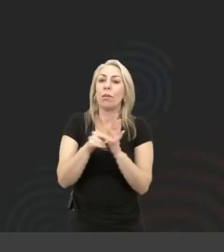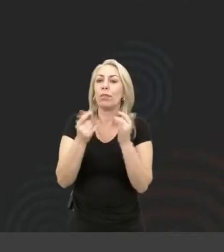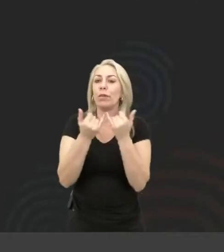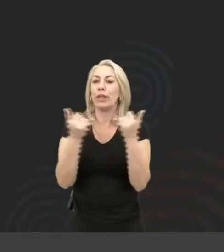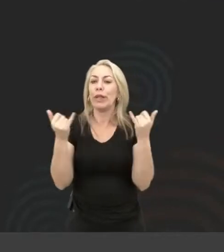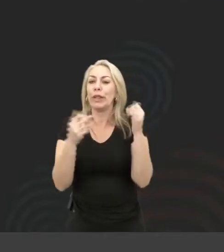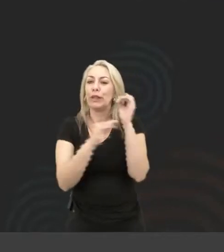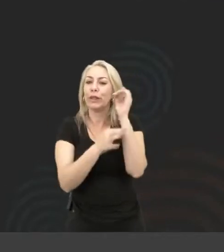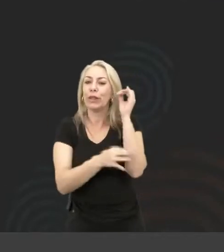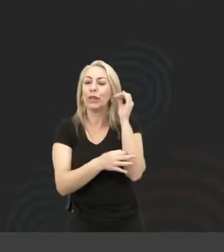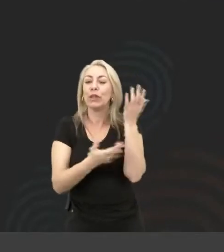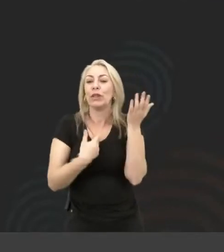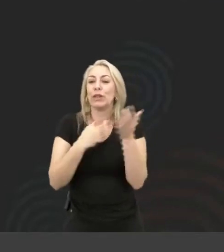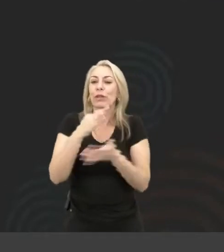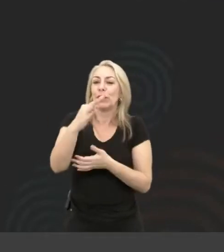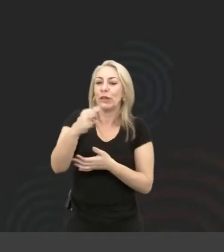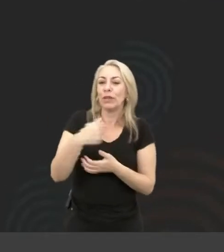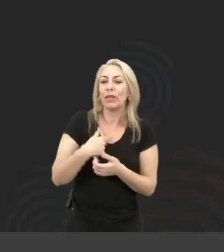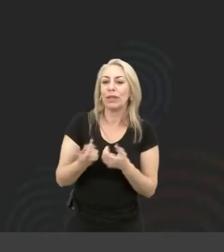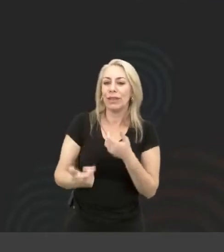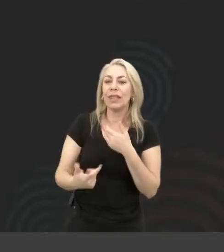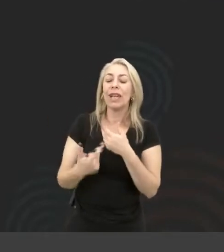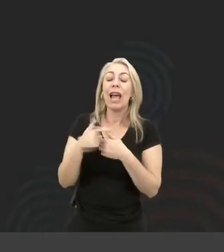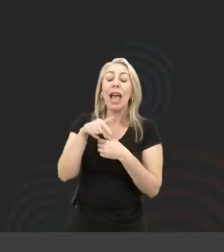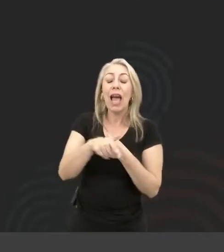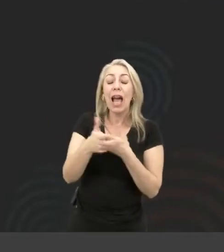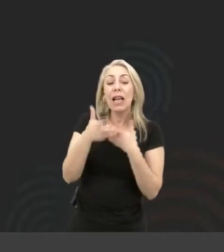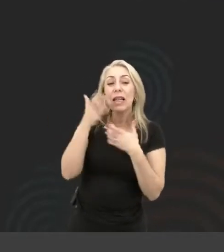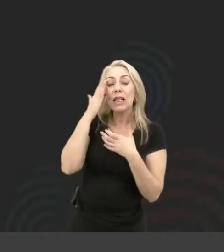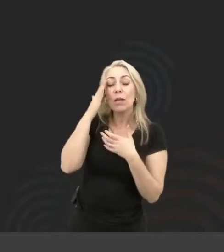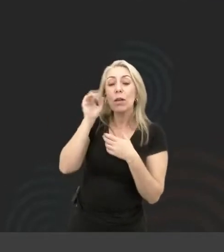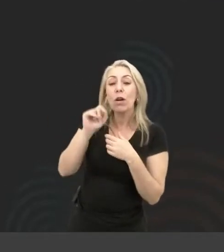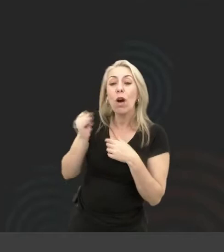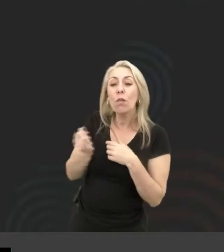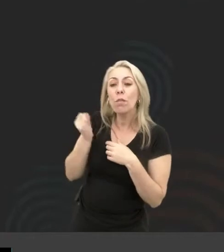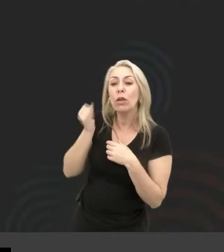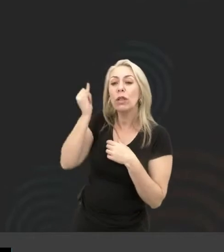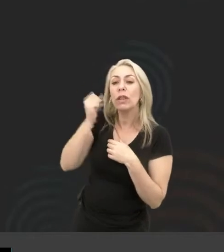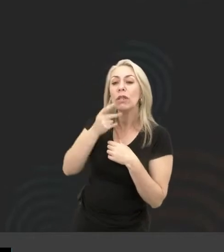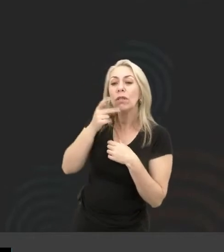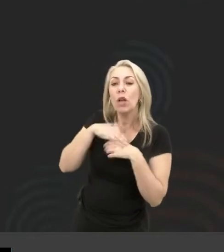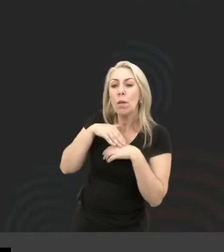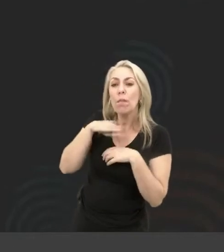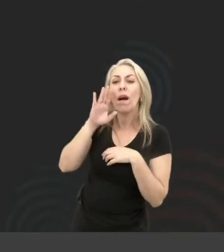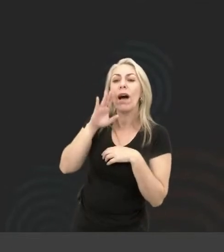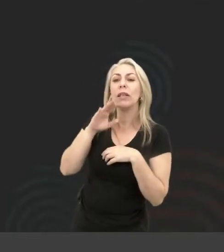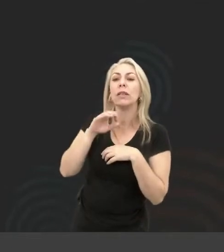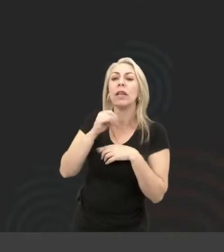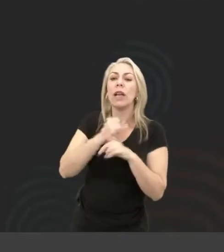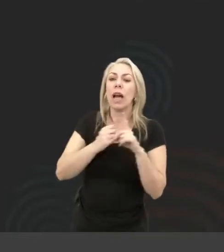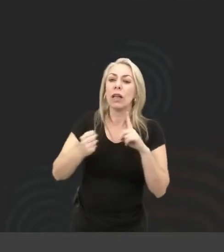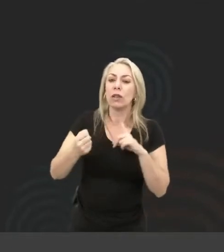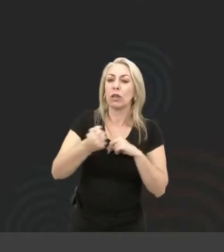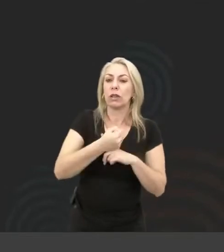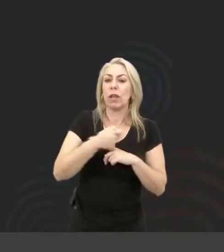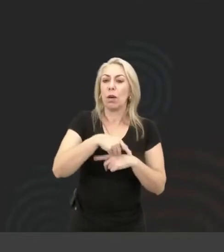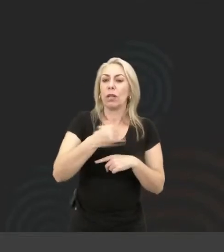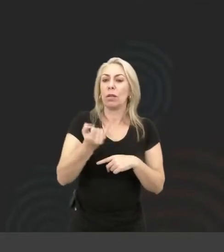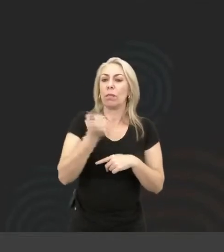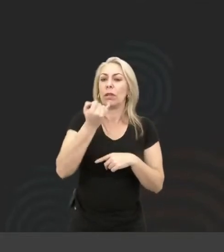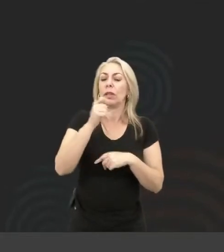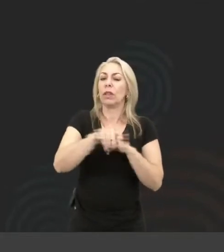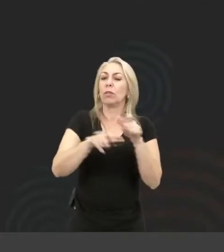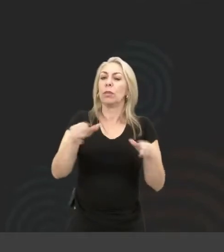E aí, o que eu queria saber de vocês é essa importância que a gente falou um pouco mais dessa importância social das